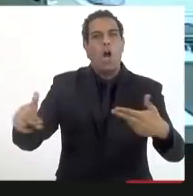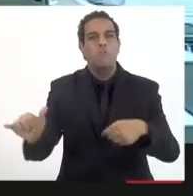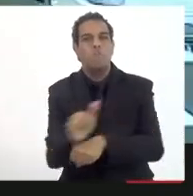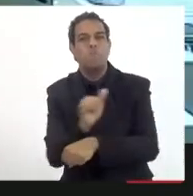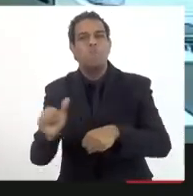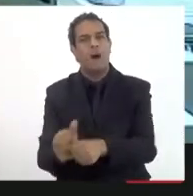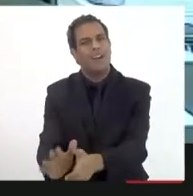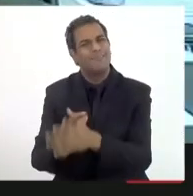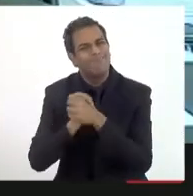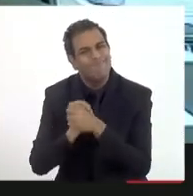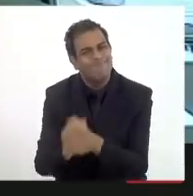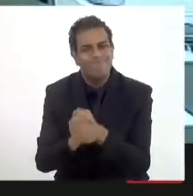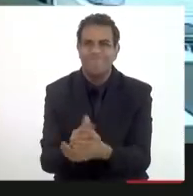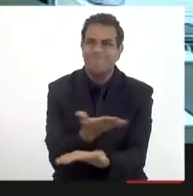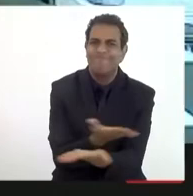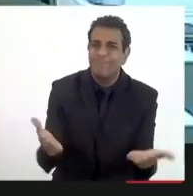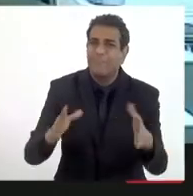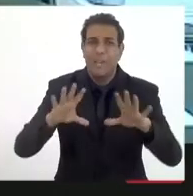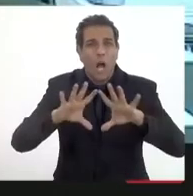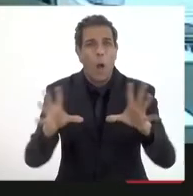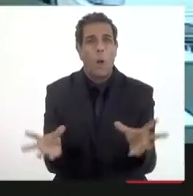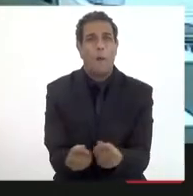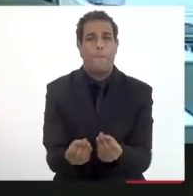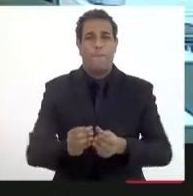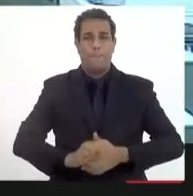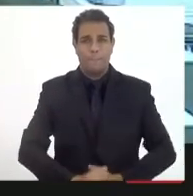Então, parabenizar e você é muito grande.